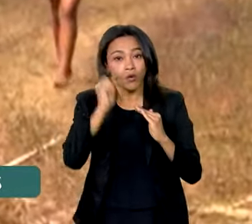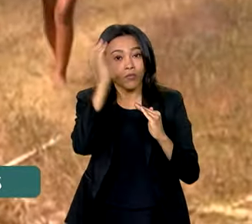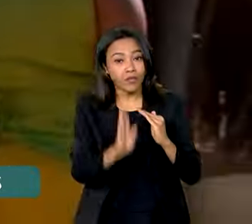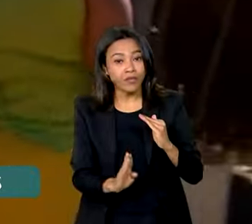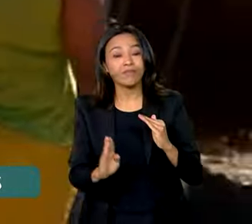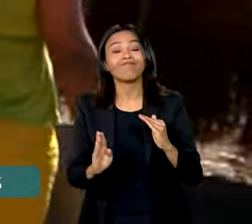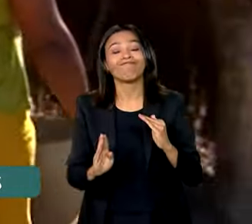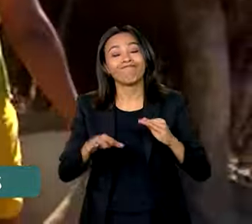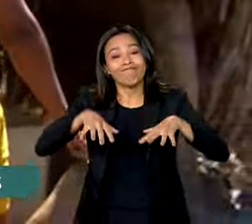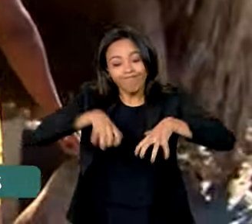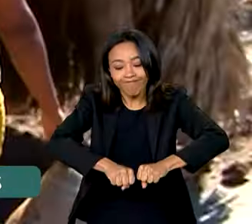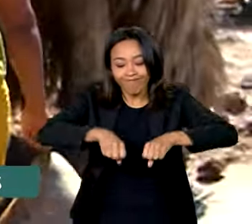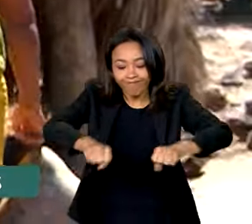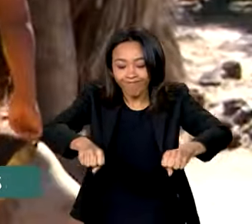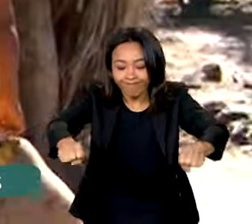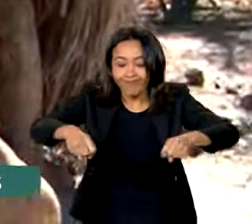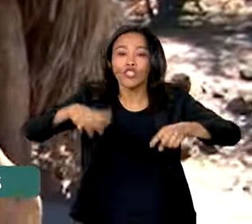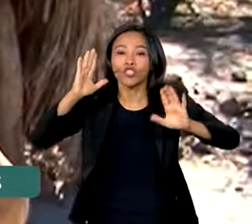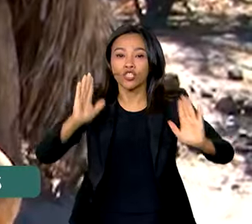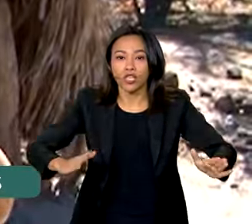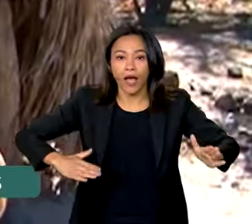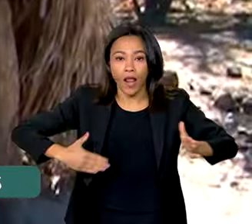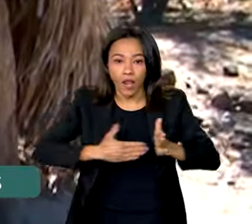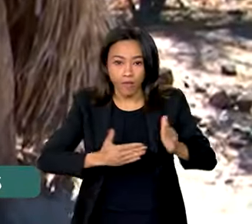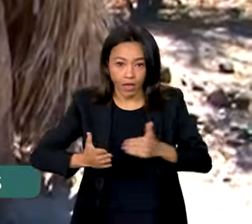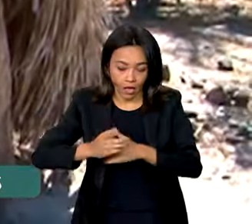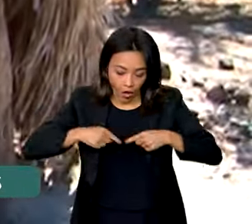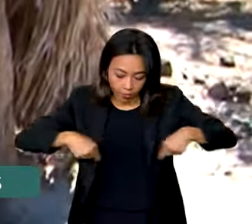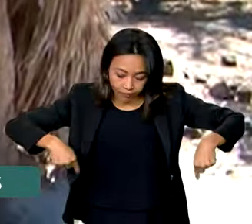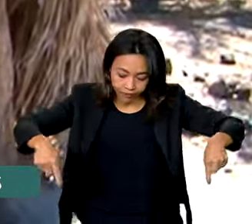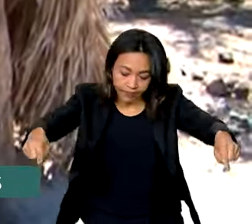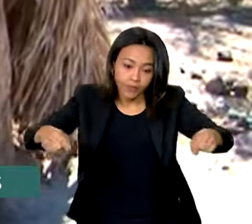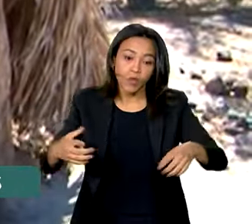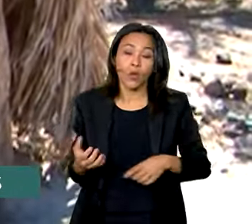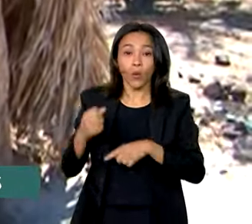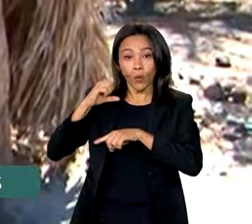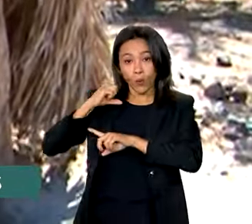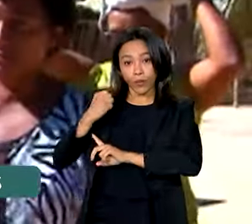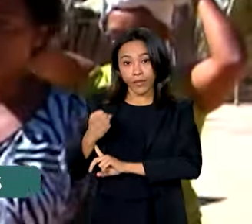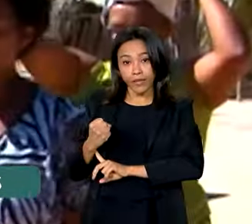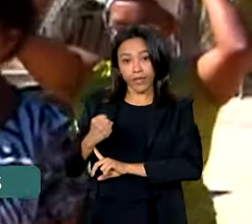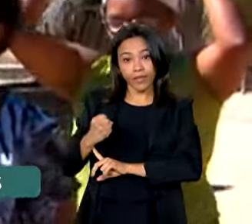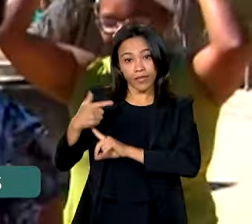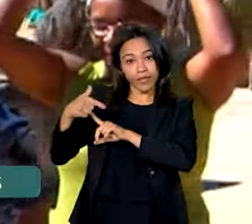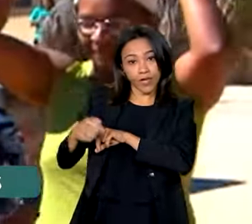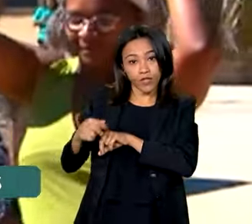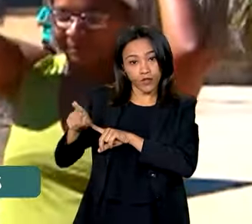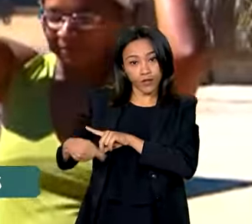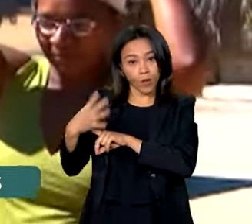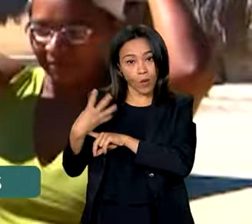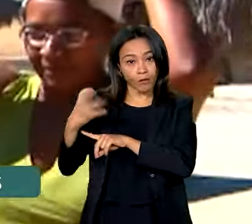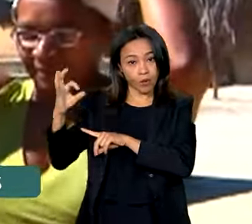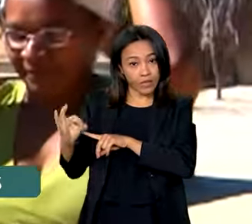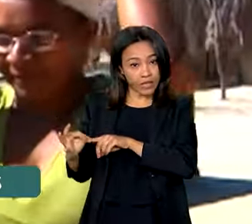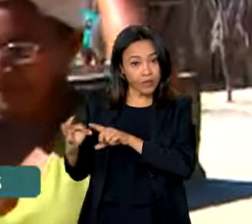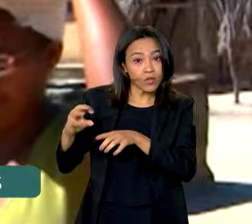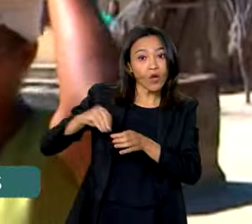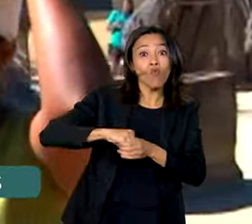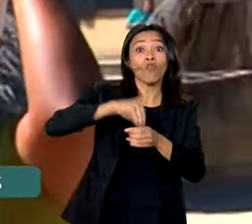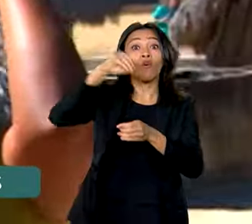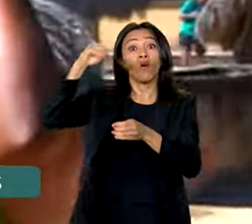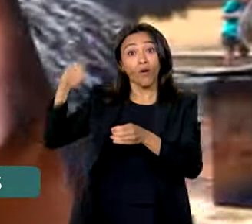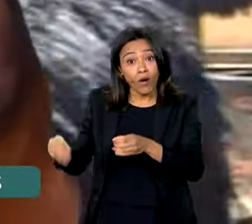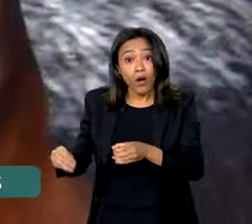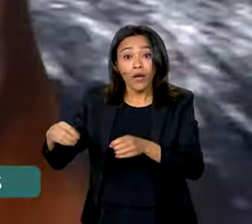territórios delimitados. E 87,4% estão fora de áreas formalmente